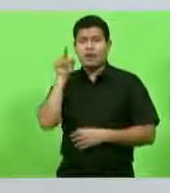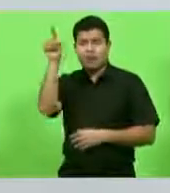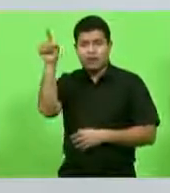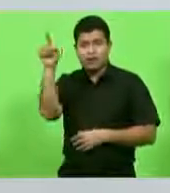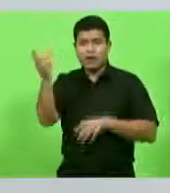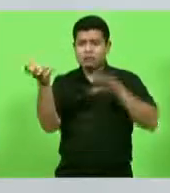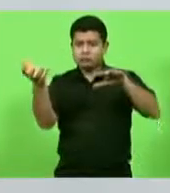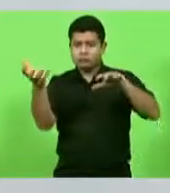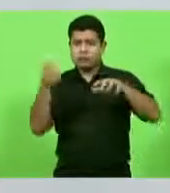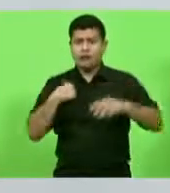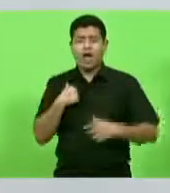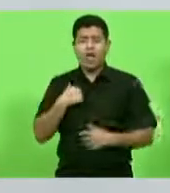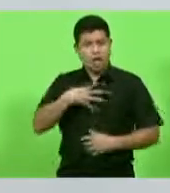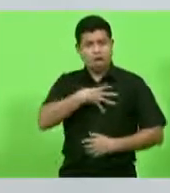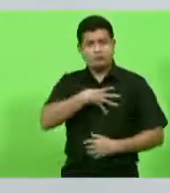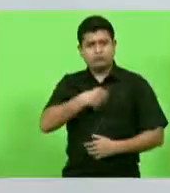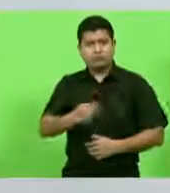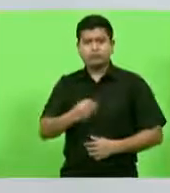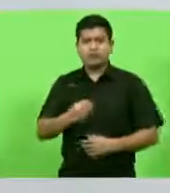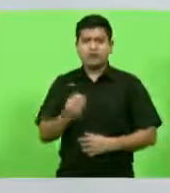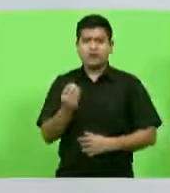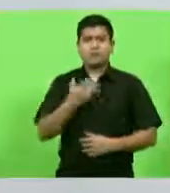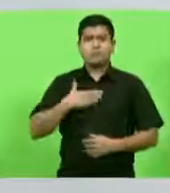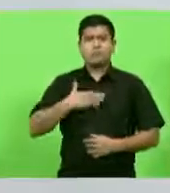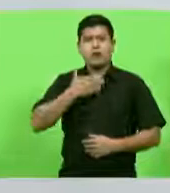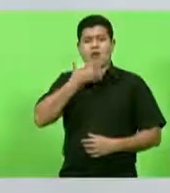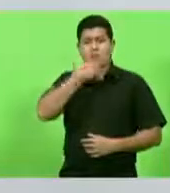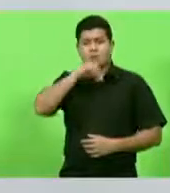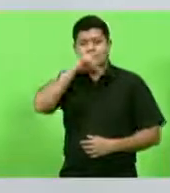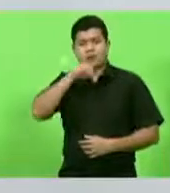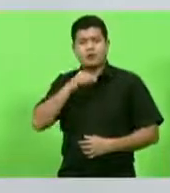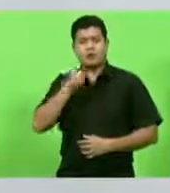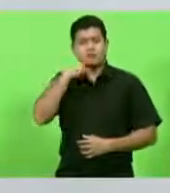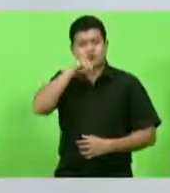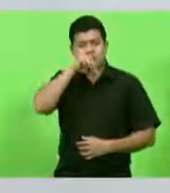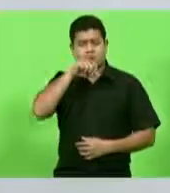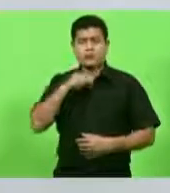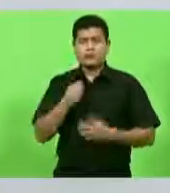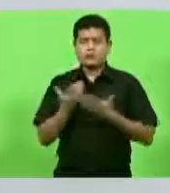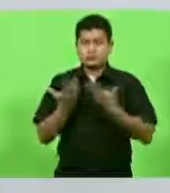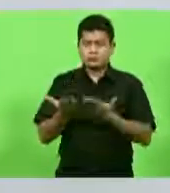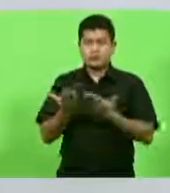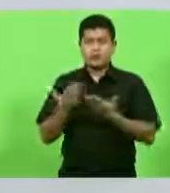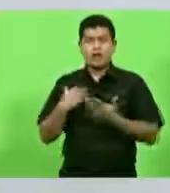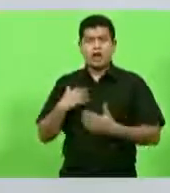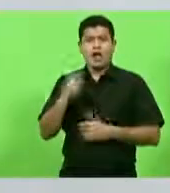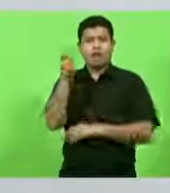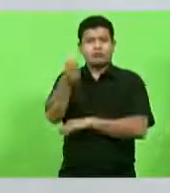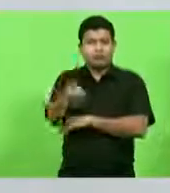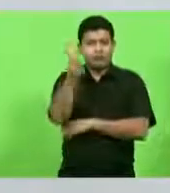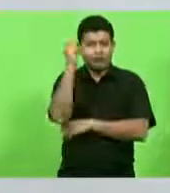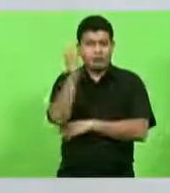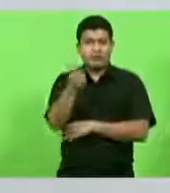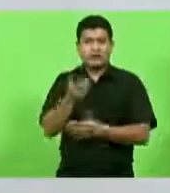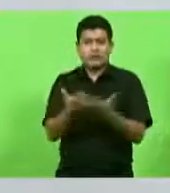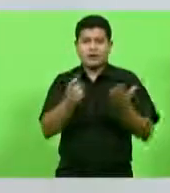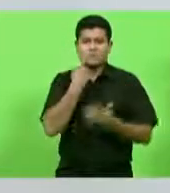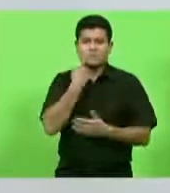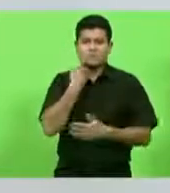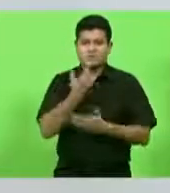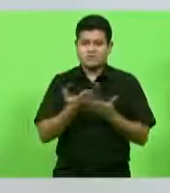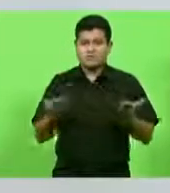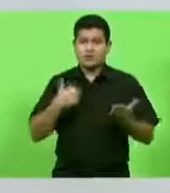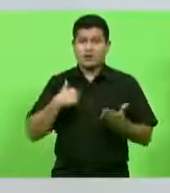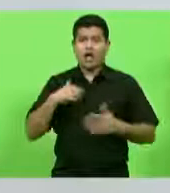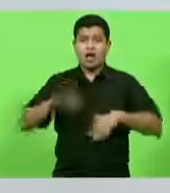pele, eu sou filho de pescador, eu já vivi, muitos anos da minha vida, dentro dessa atmosfera, com o sol, às vezes que queima a pele,